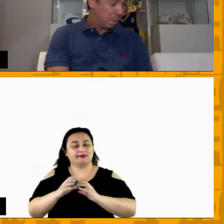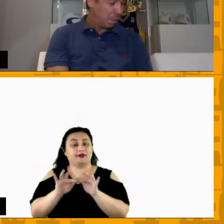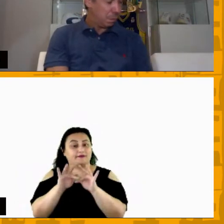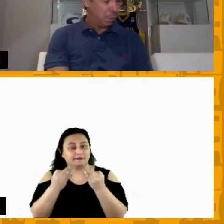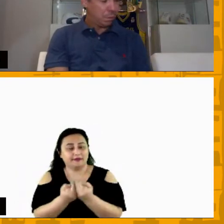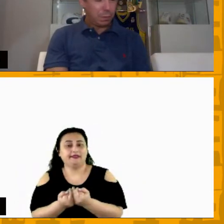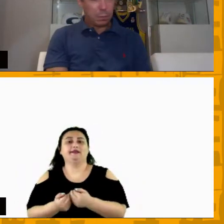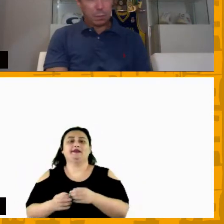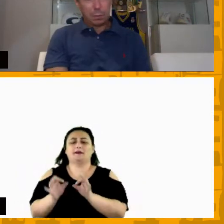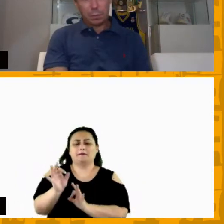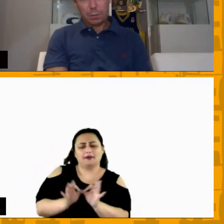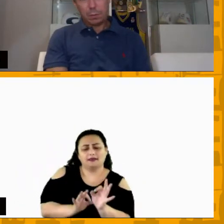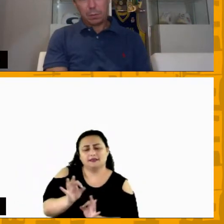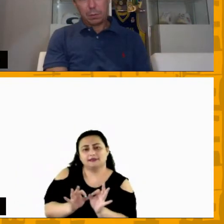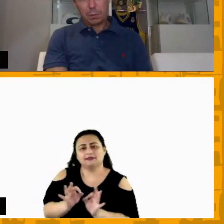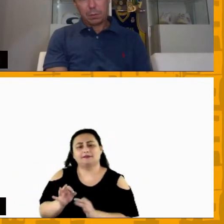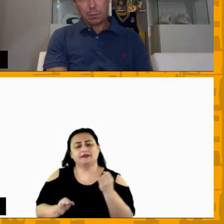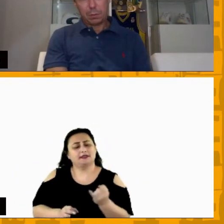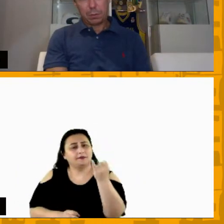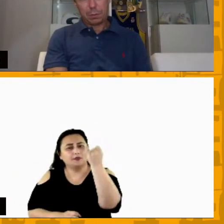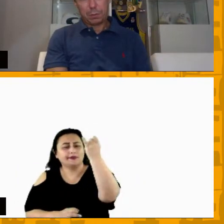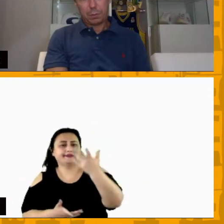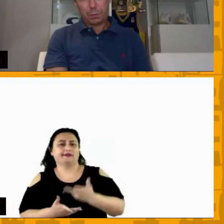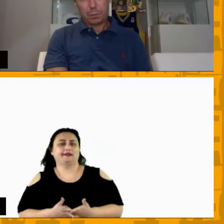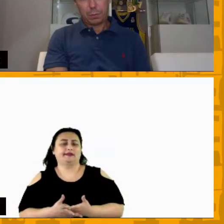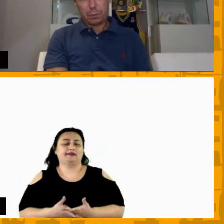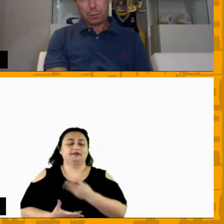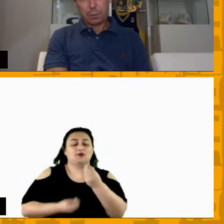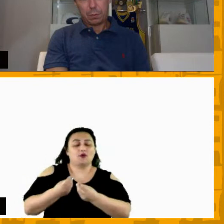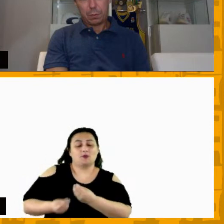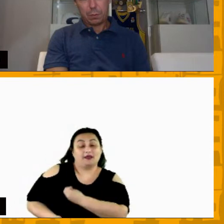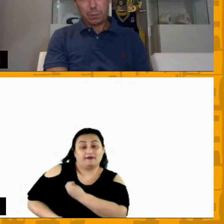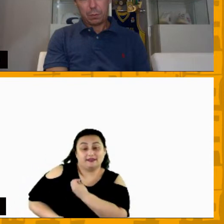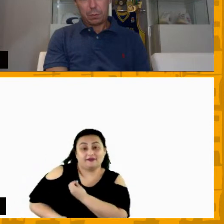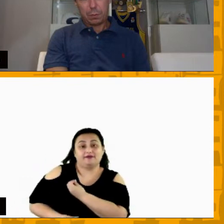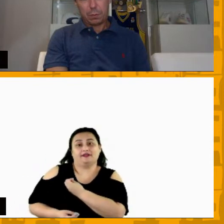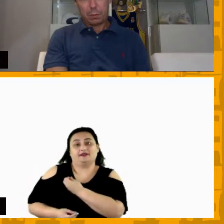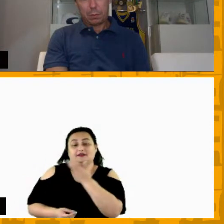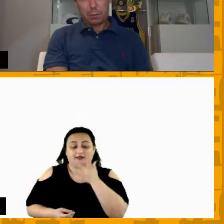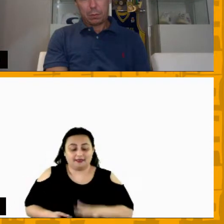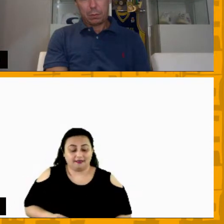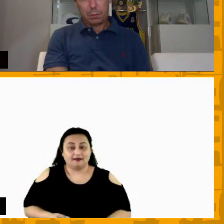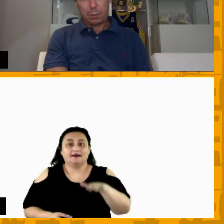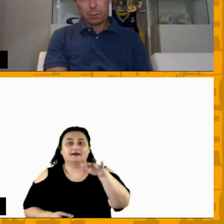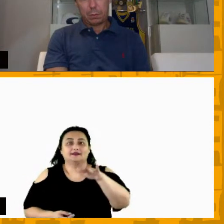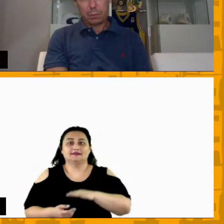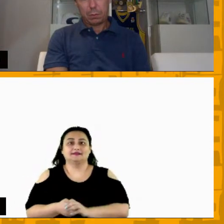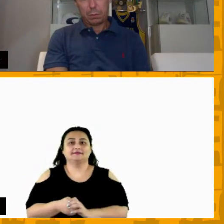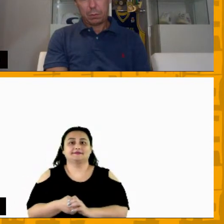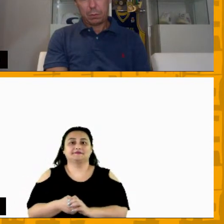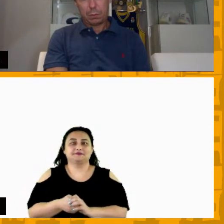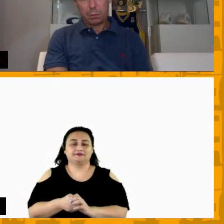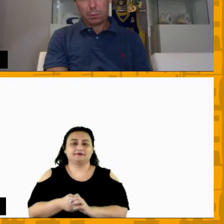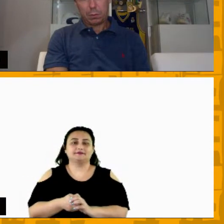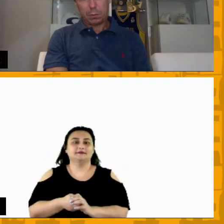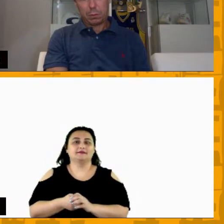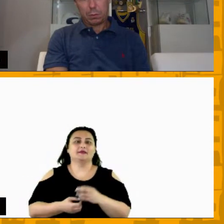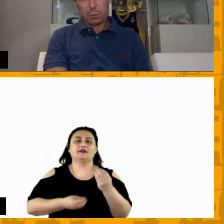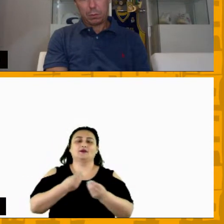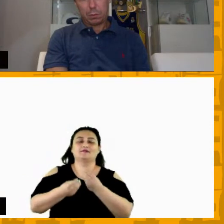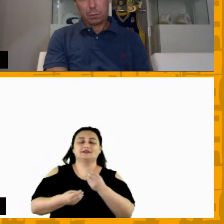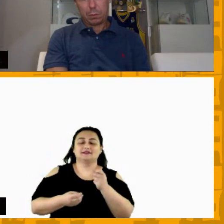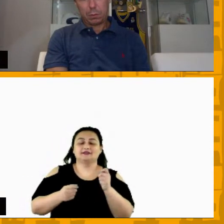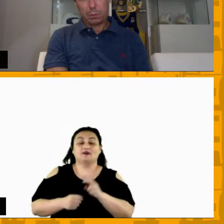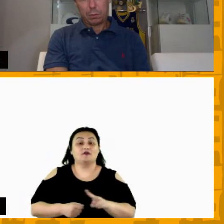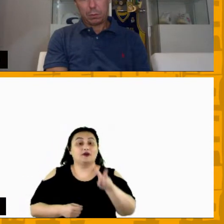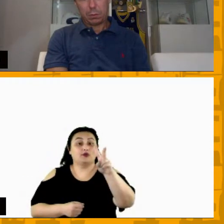o planejamento a importância a vivência que ele vai ter e a importância dele como papel motivador né